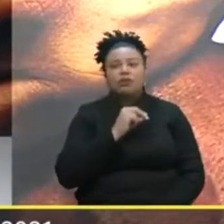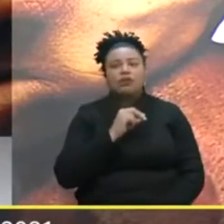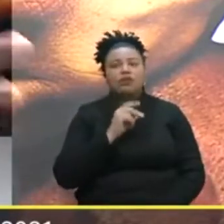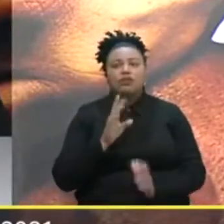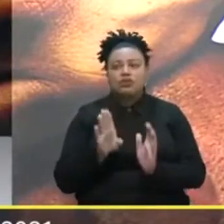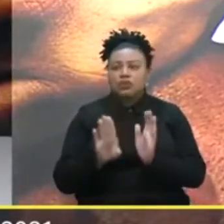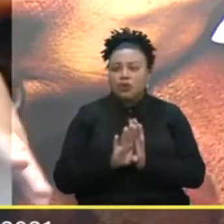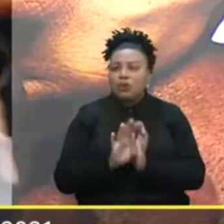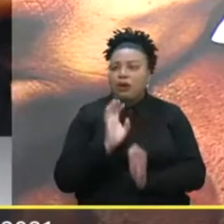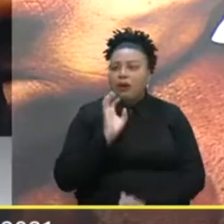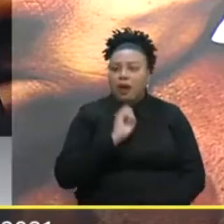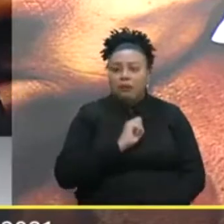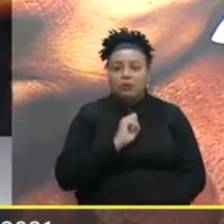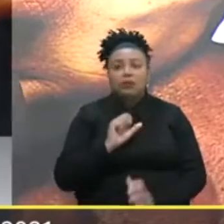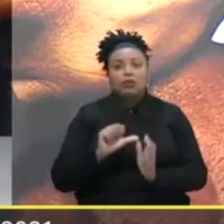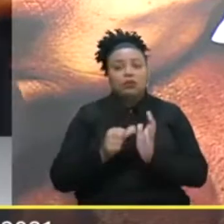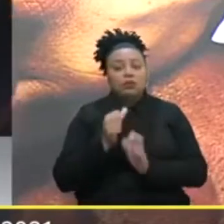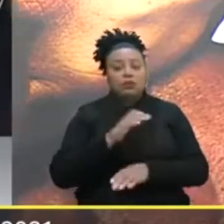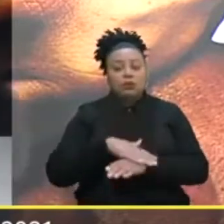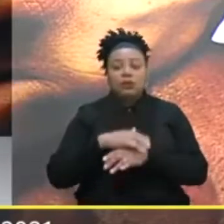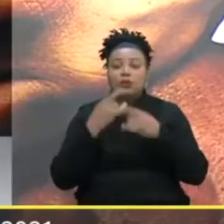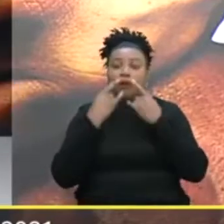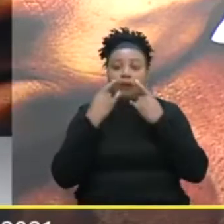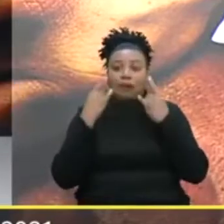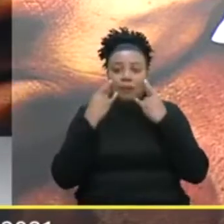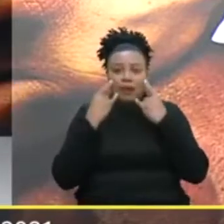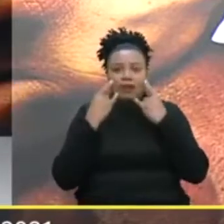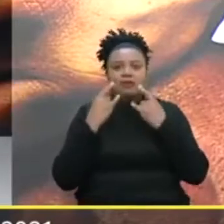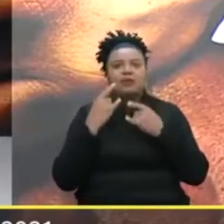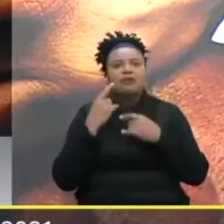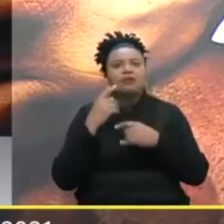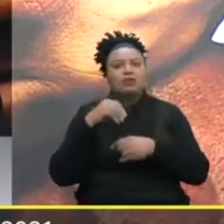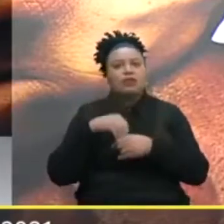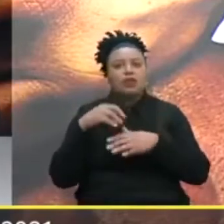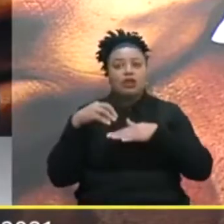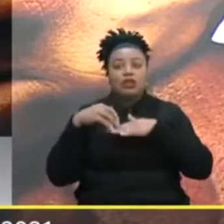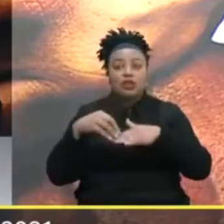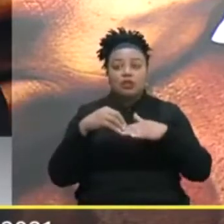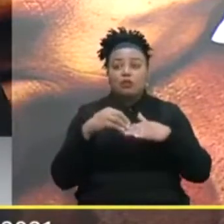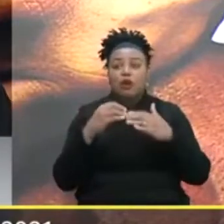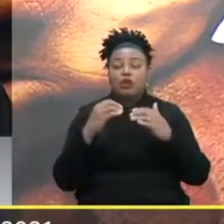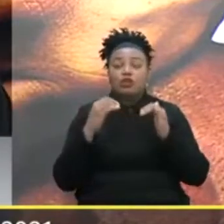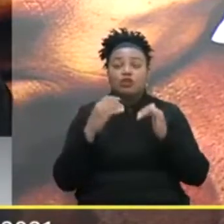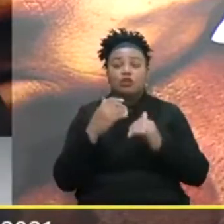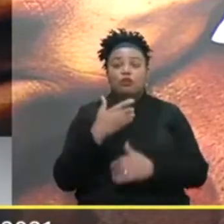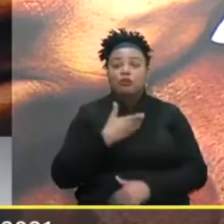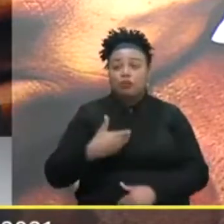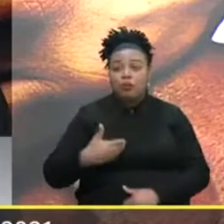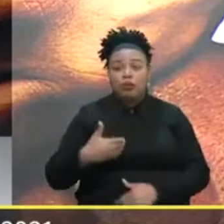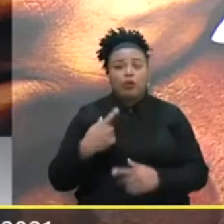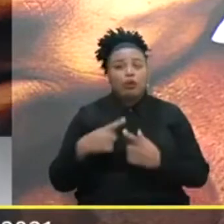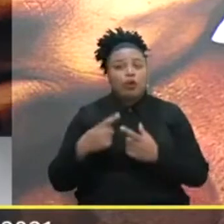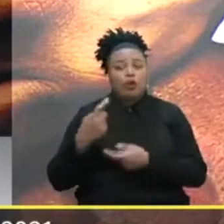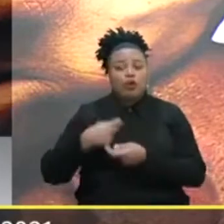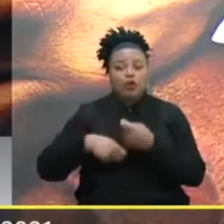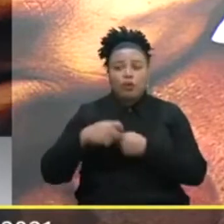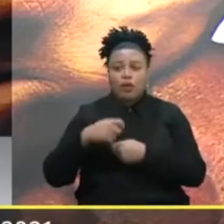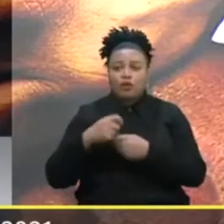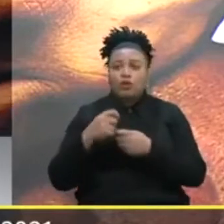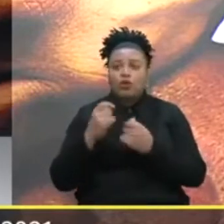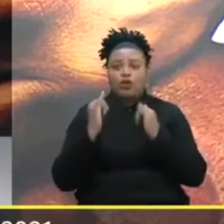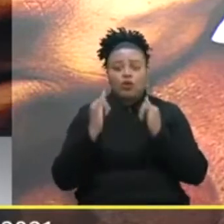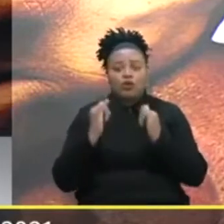rapidamente Inclusive no primeiro momento As máscaras Foram inclusive Para o transporte público Porque o cobrador Do ônibus Não tinha máscara Para